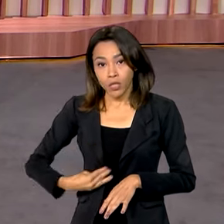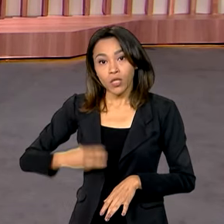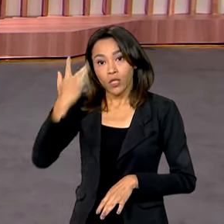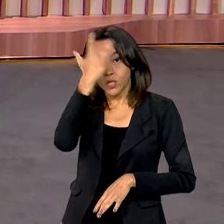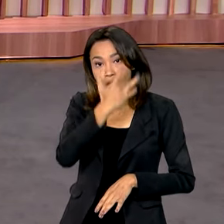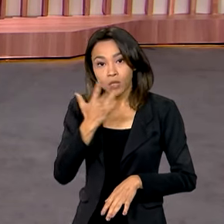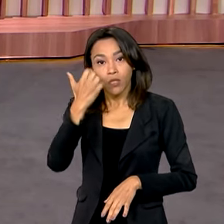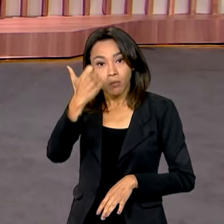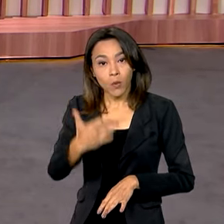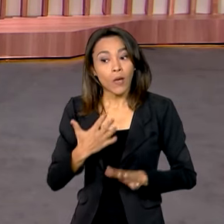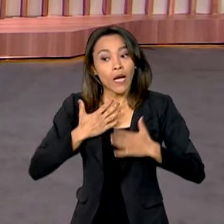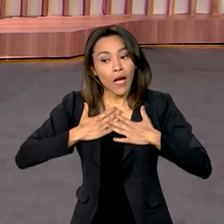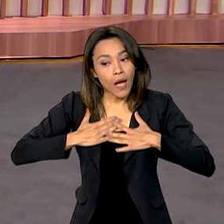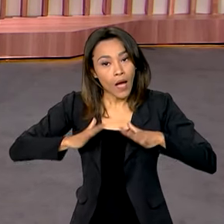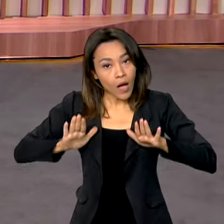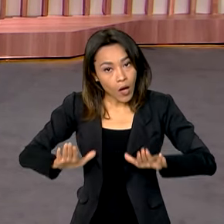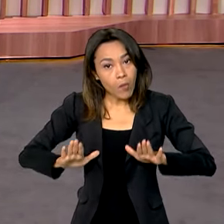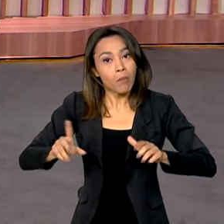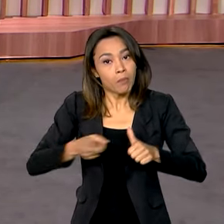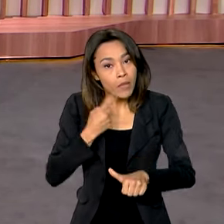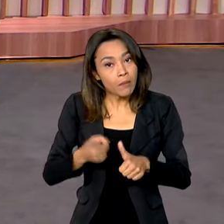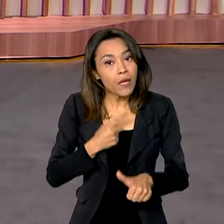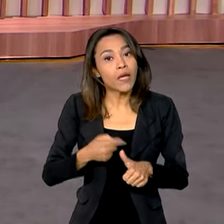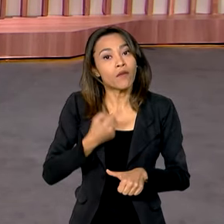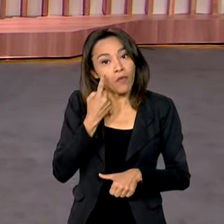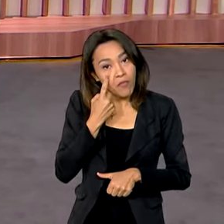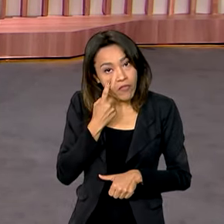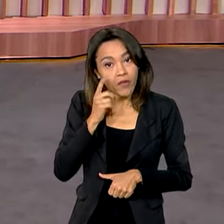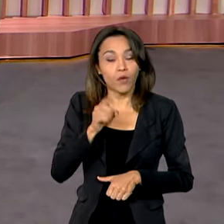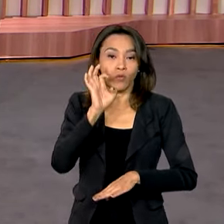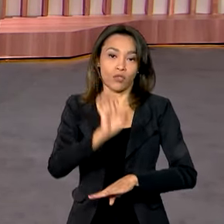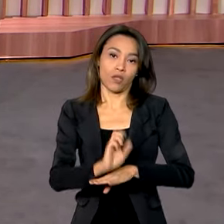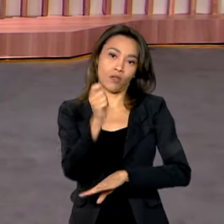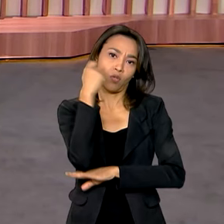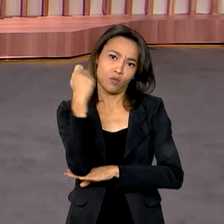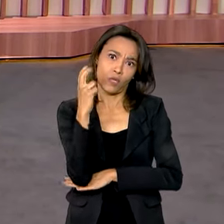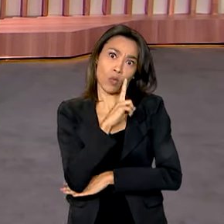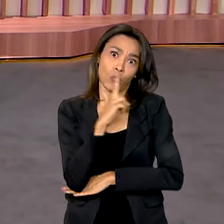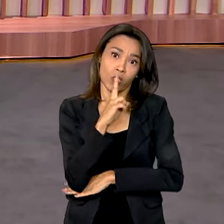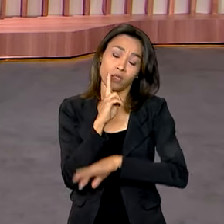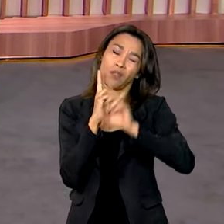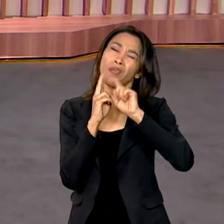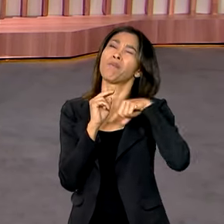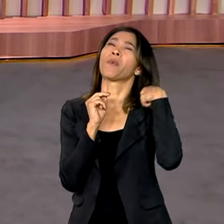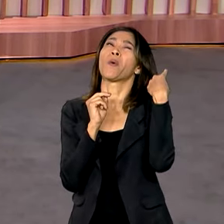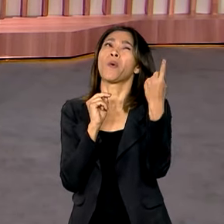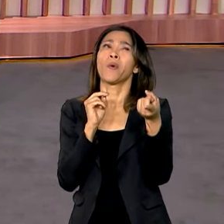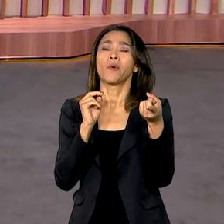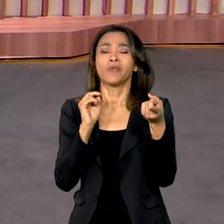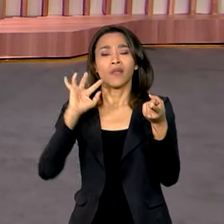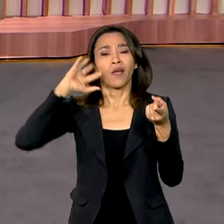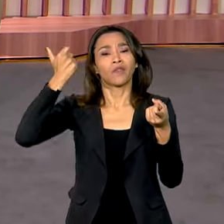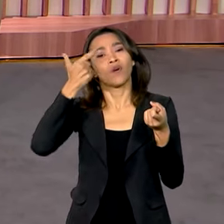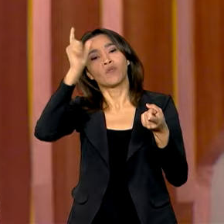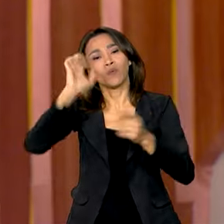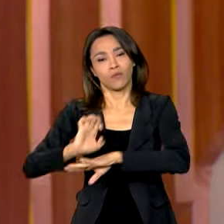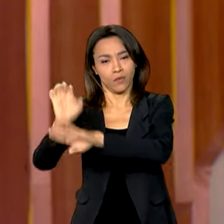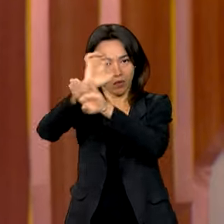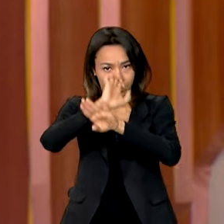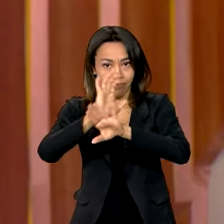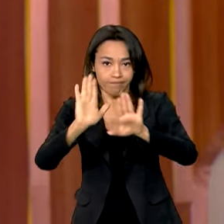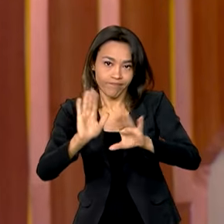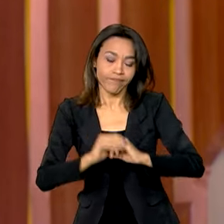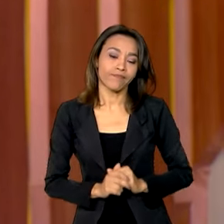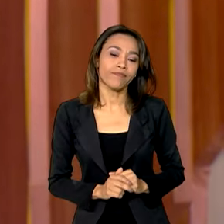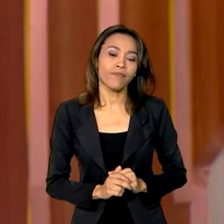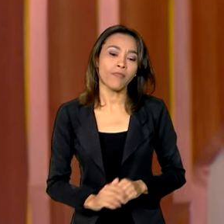primeiro com o Rio Grande do Sul, que é a nossa urgência, urgentíssima, depois a gente resolve os outros estados. E